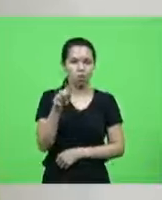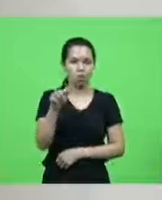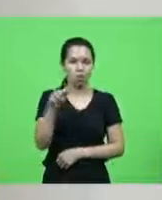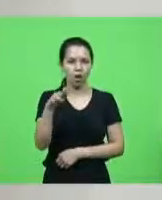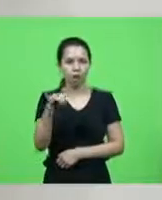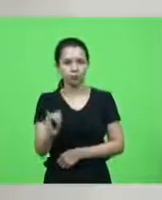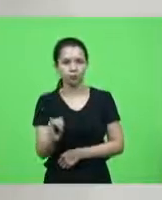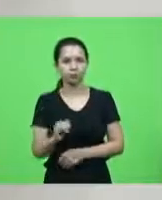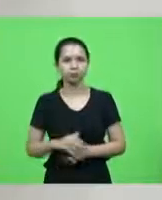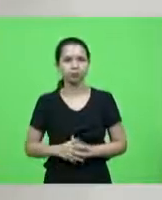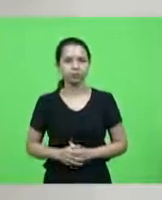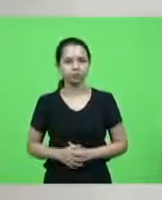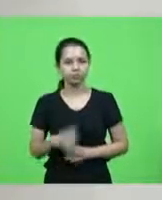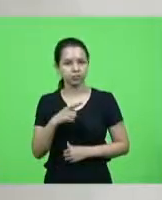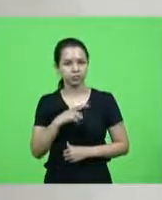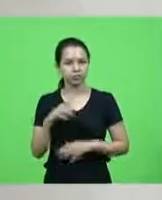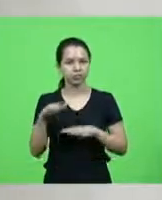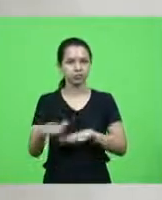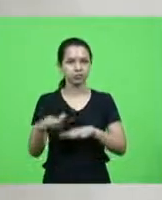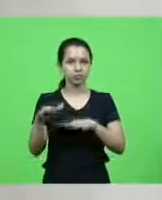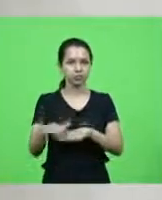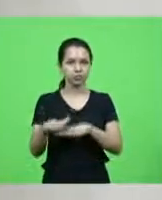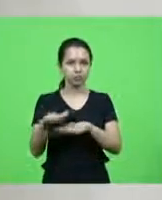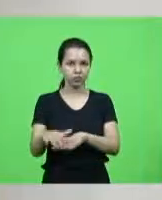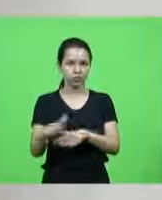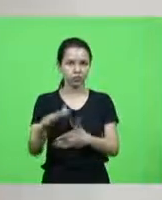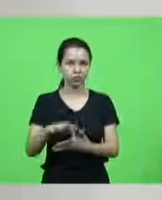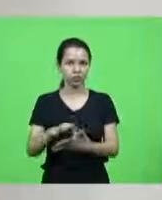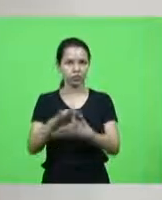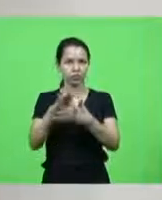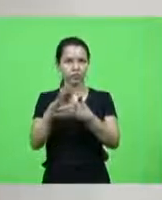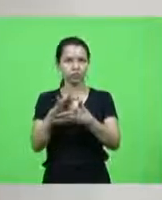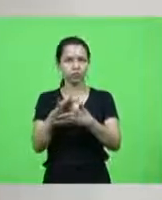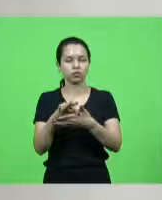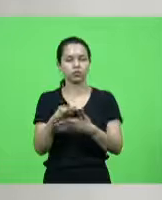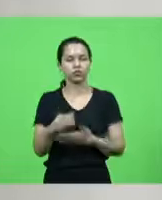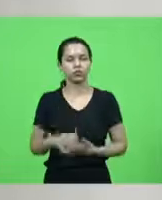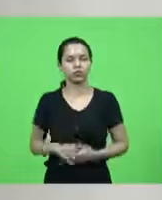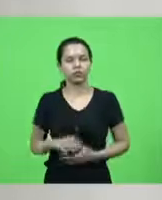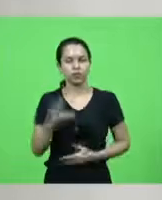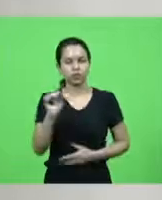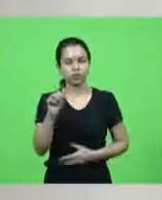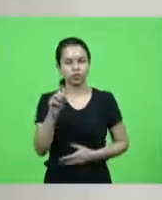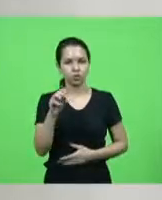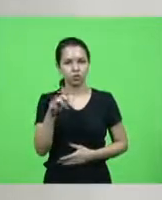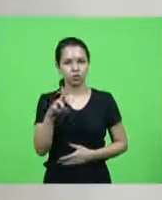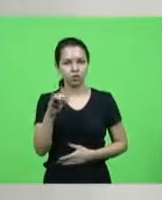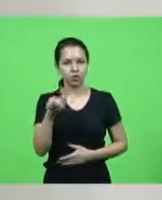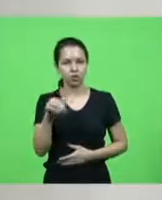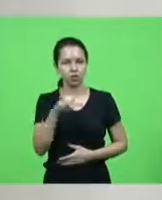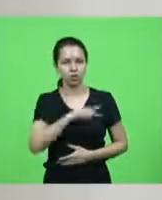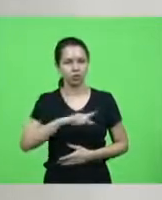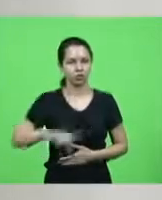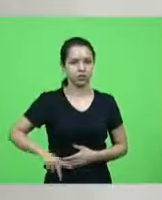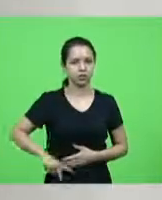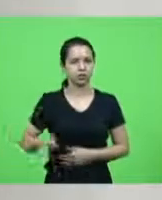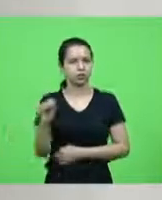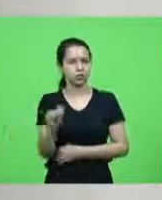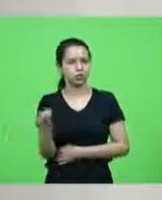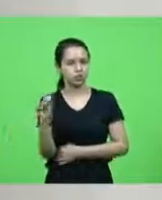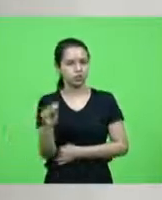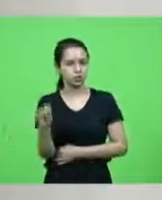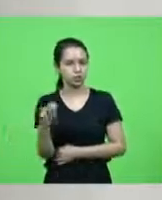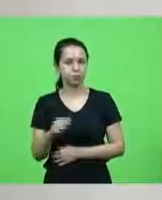temos um movimento sendo liderado pelo senhor Cadorin que é o presidente da associação que